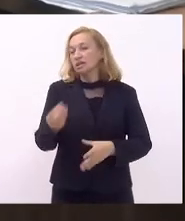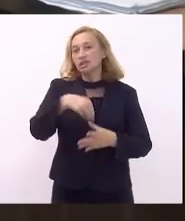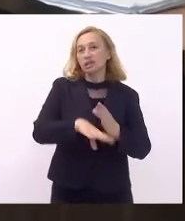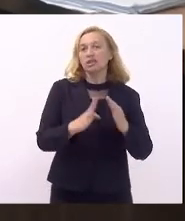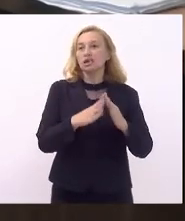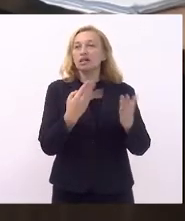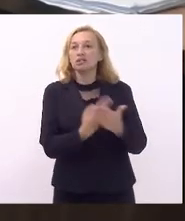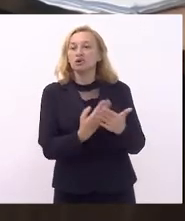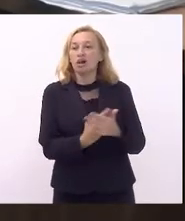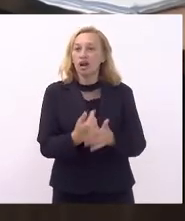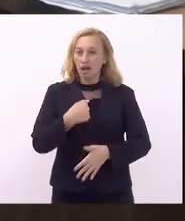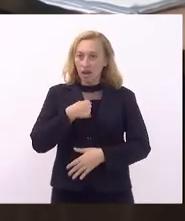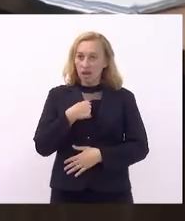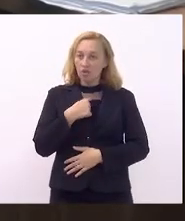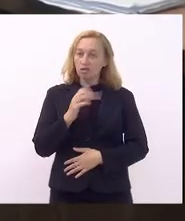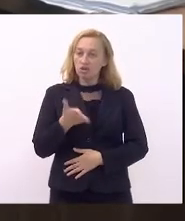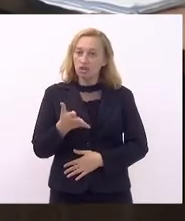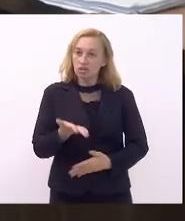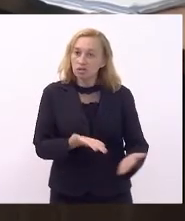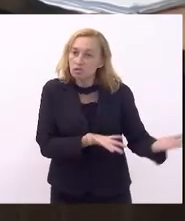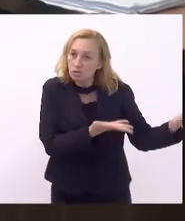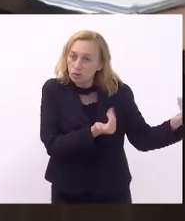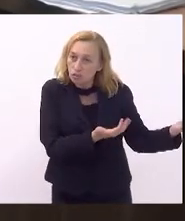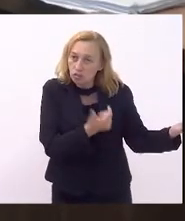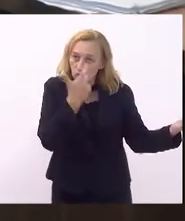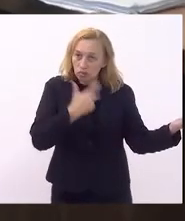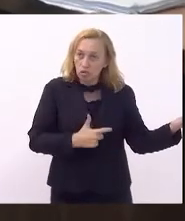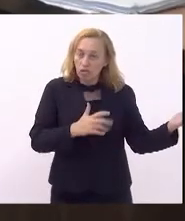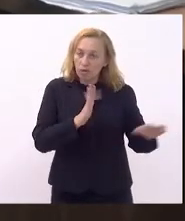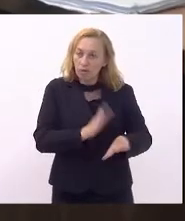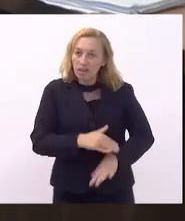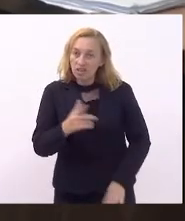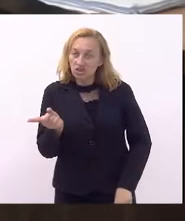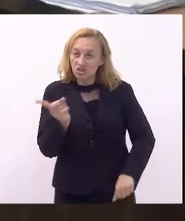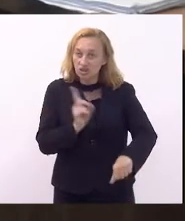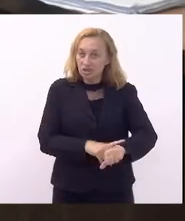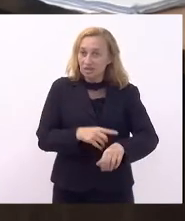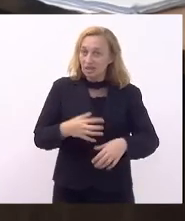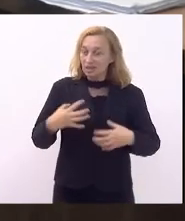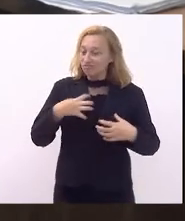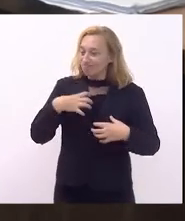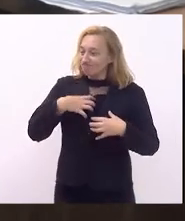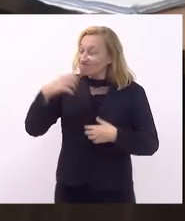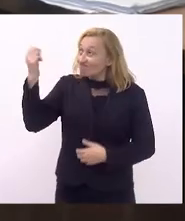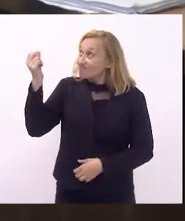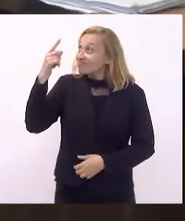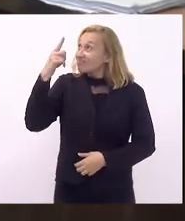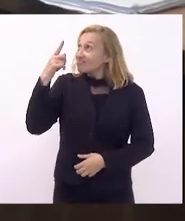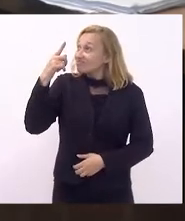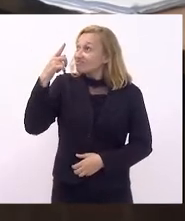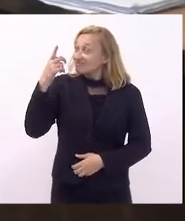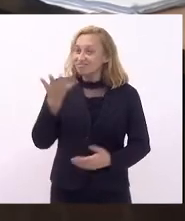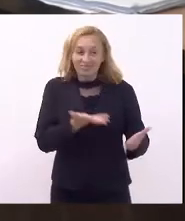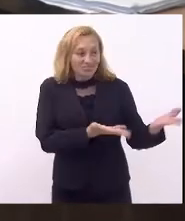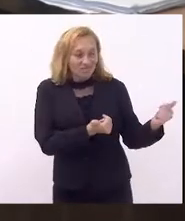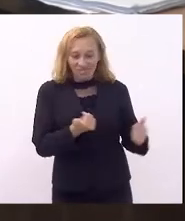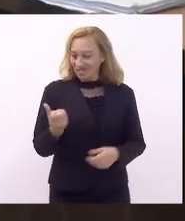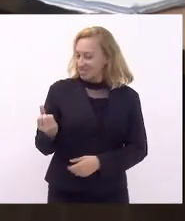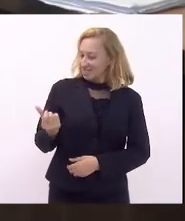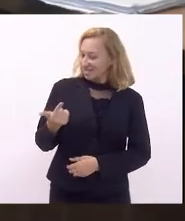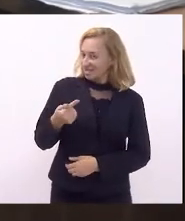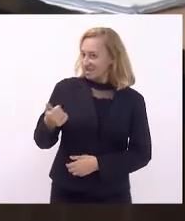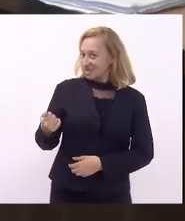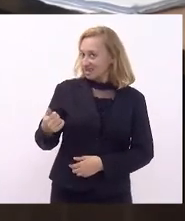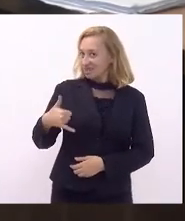até eu, que já me considero uma jovem há um pouco mais tempo, me sinto inspirada pelos jovens de 16 e 17